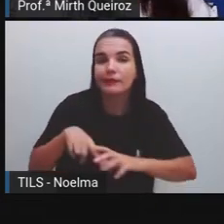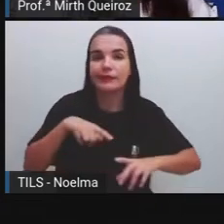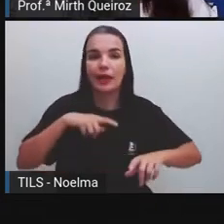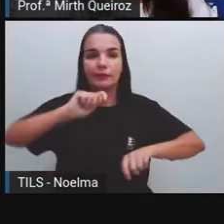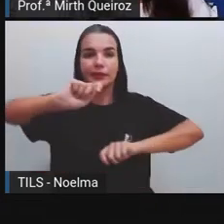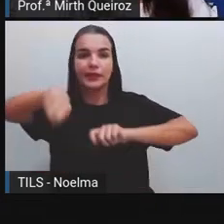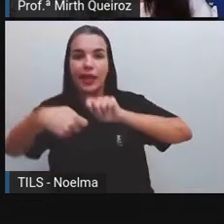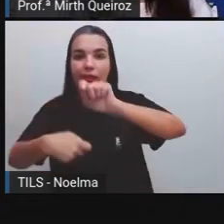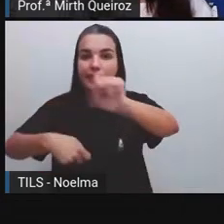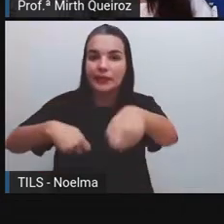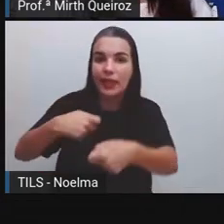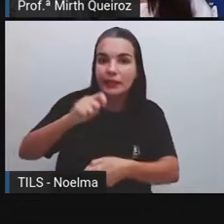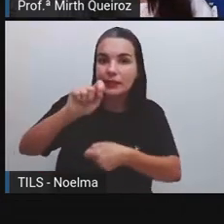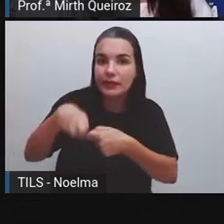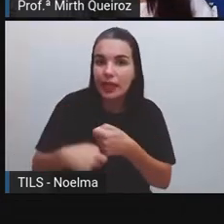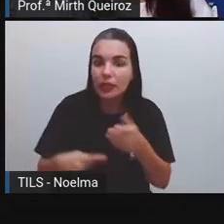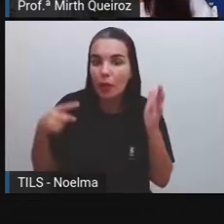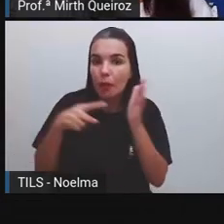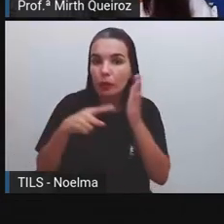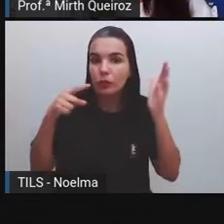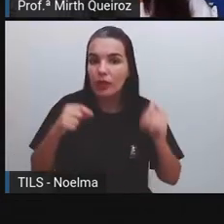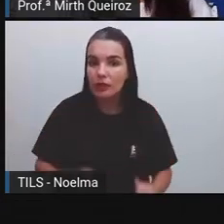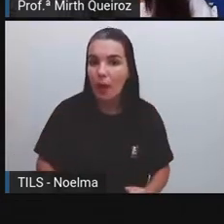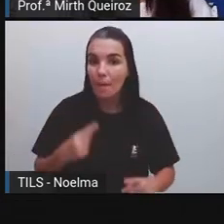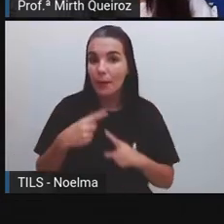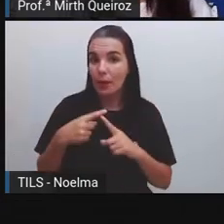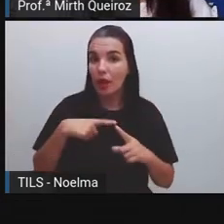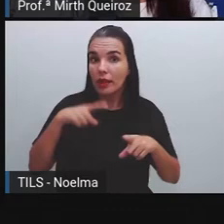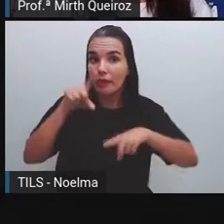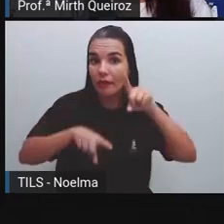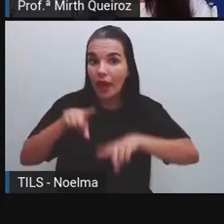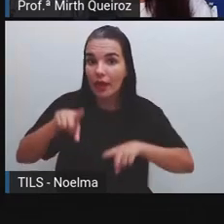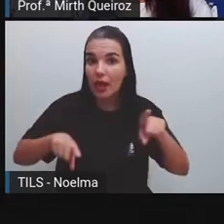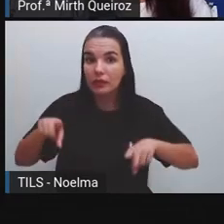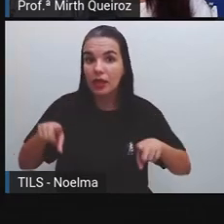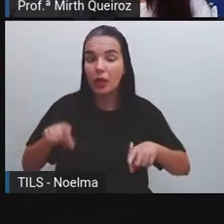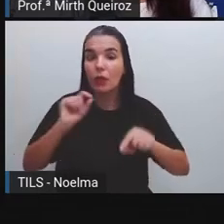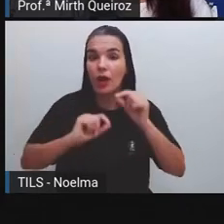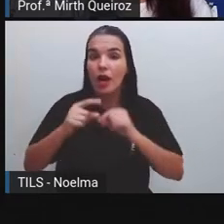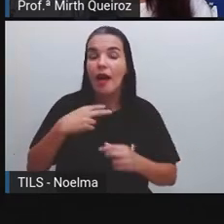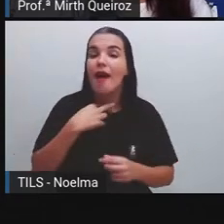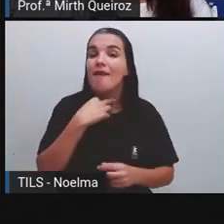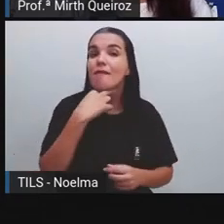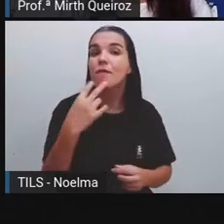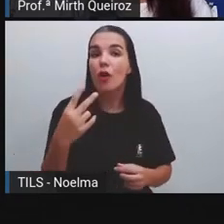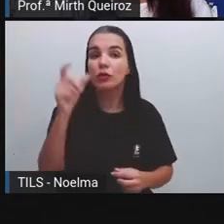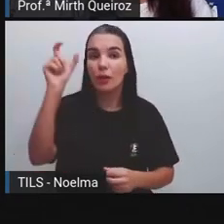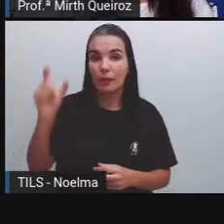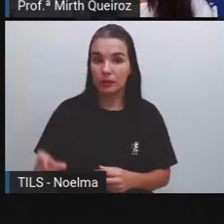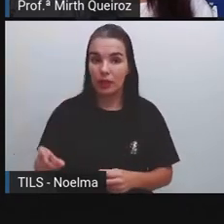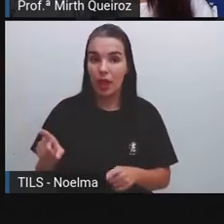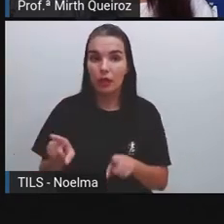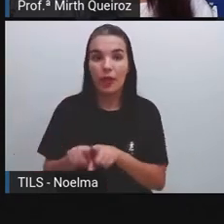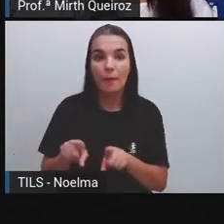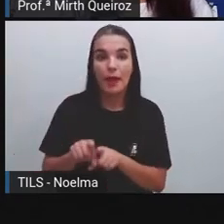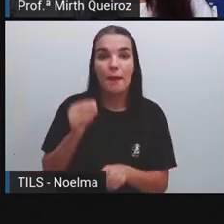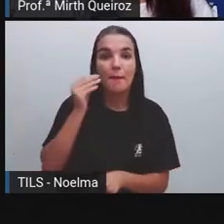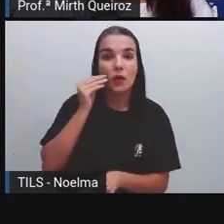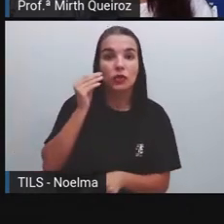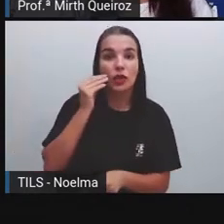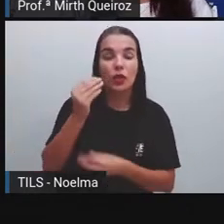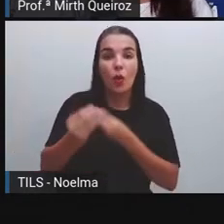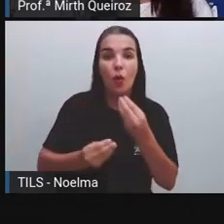pontuação, né? Os sinais de pontuação são variados. Reportando a voz dos personagens, indicando também o modo como eles vão